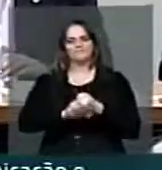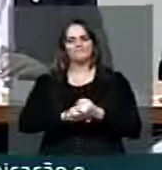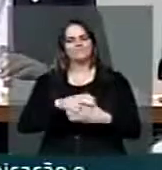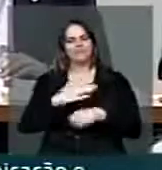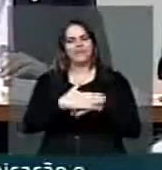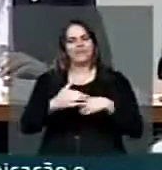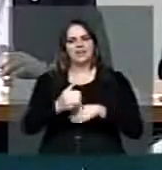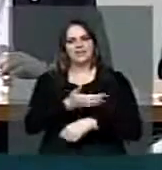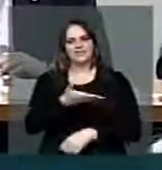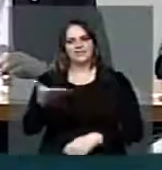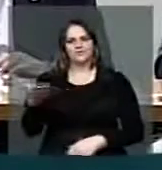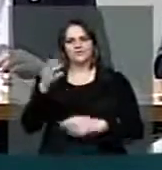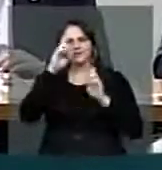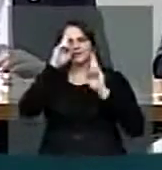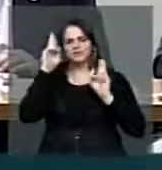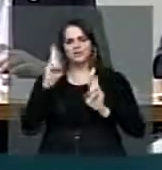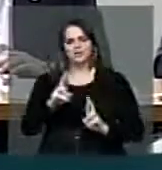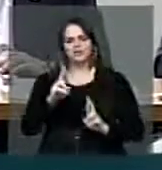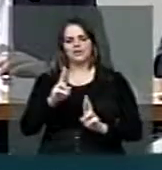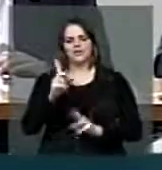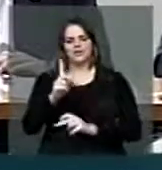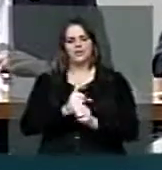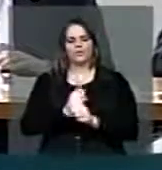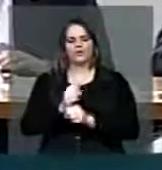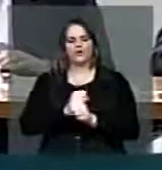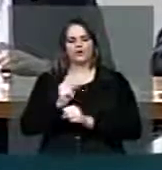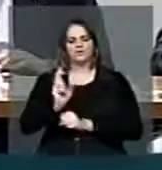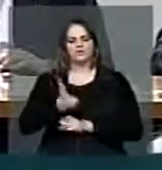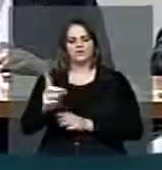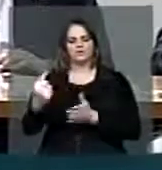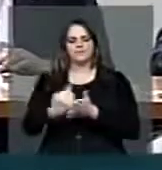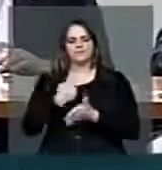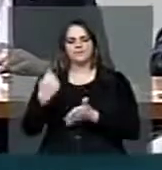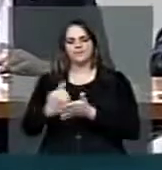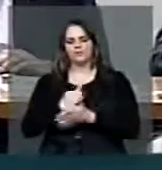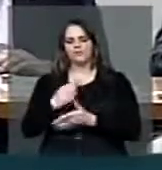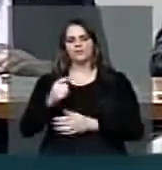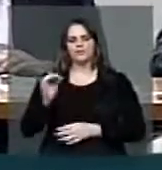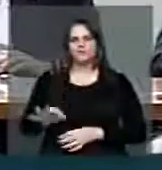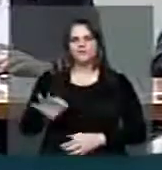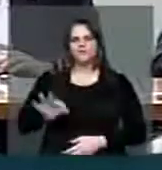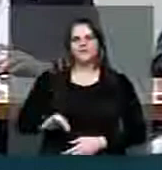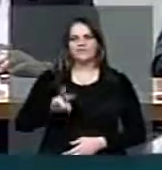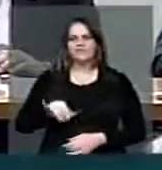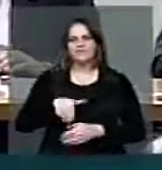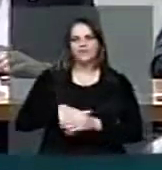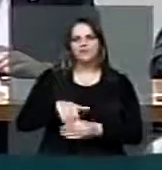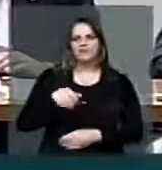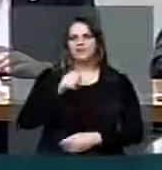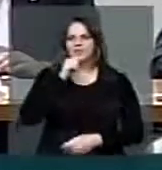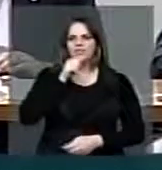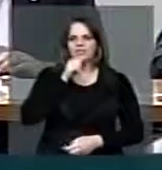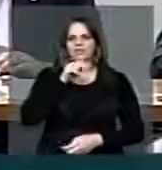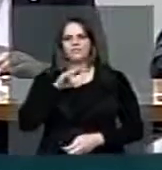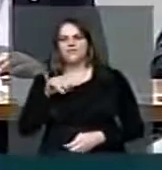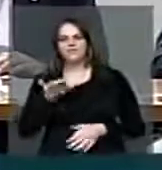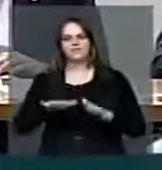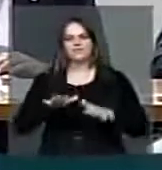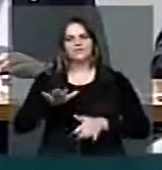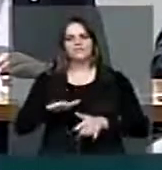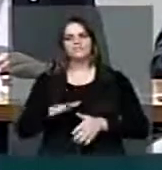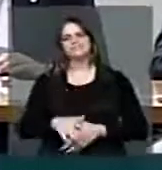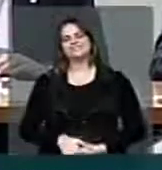vocês que estão comigo há um ano perguntando, e agora vai? Vai votar nessa semana? Será que dessa vez vota?